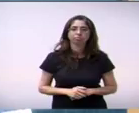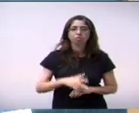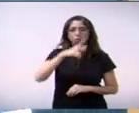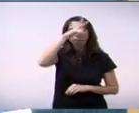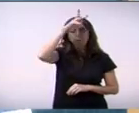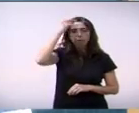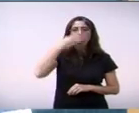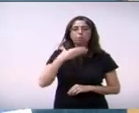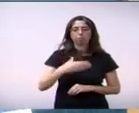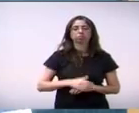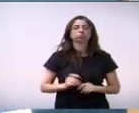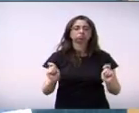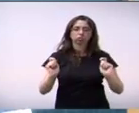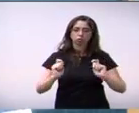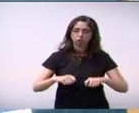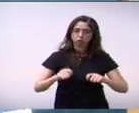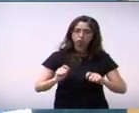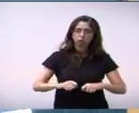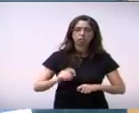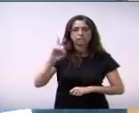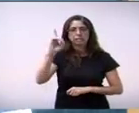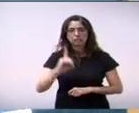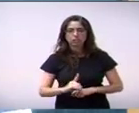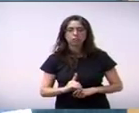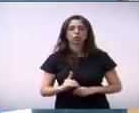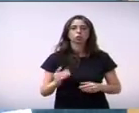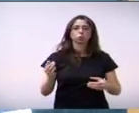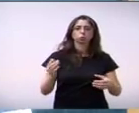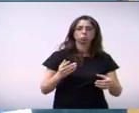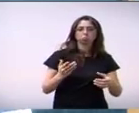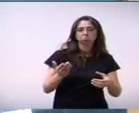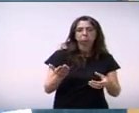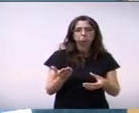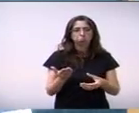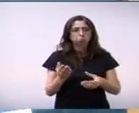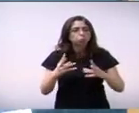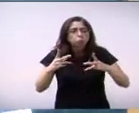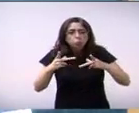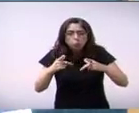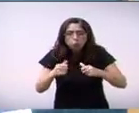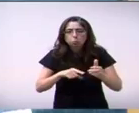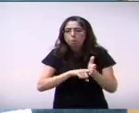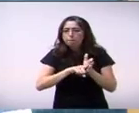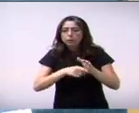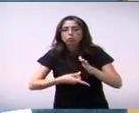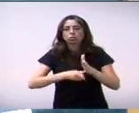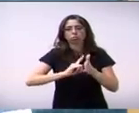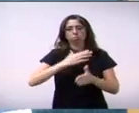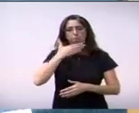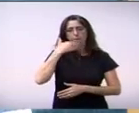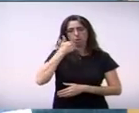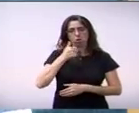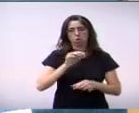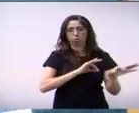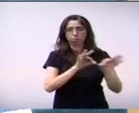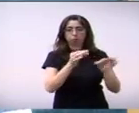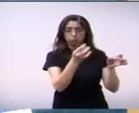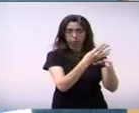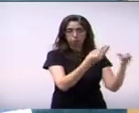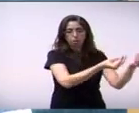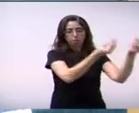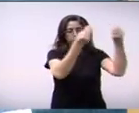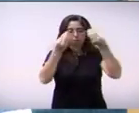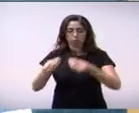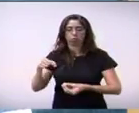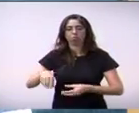de todas, de todas as prudências para mandar o projeto de lei para casa. E nós, na condição de